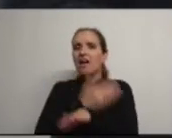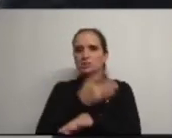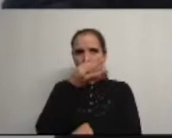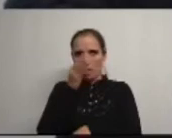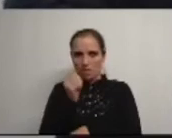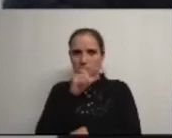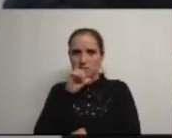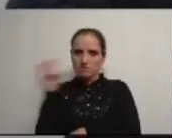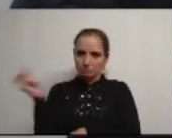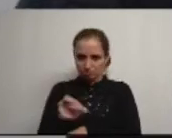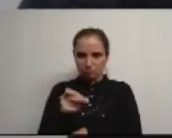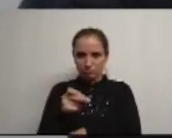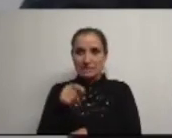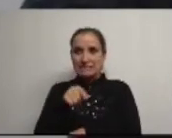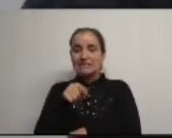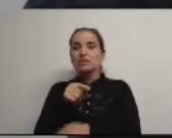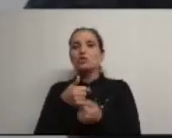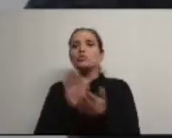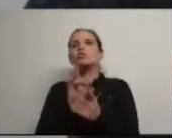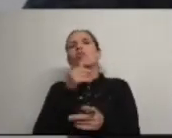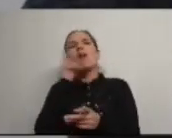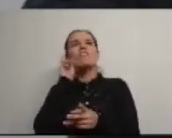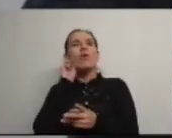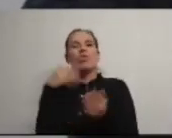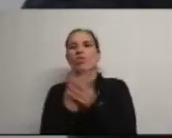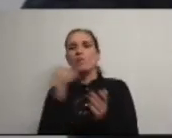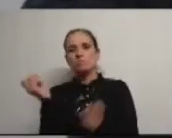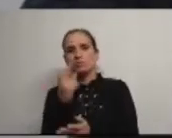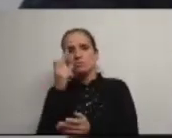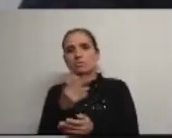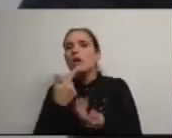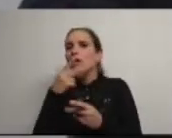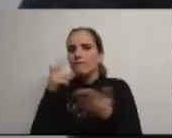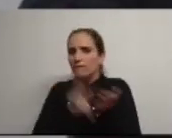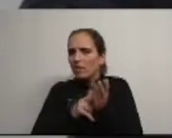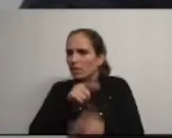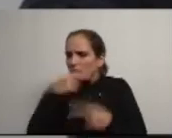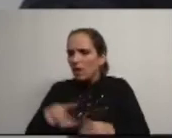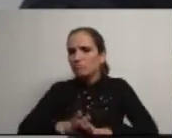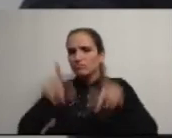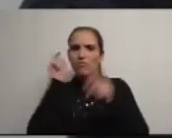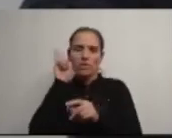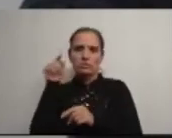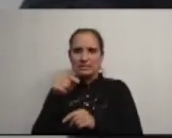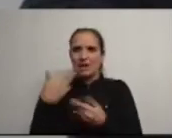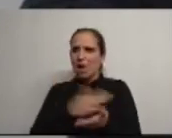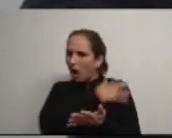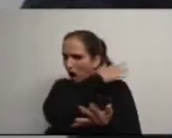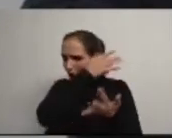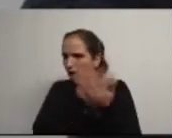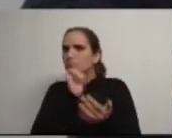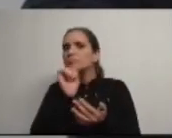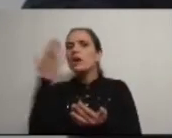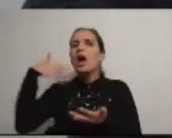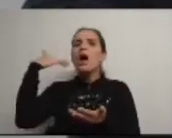e é nessa história que tantos tentam desvalorizar que assenta o desenvolvimento desta terra cujos efeitos ainda nos dias de hoje atenuam os